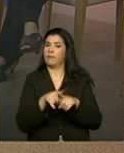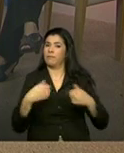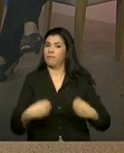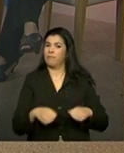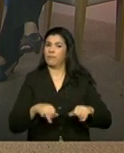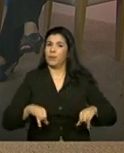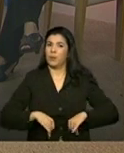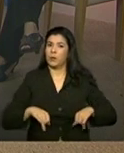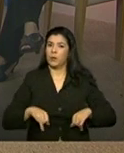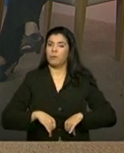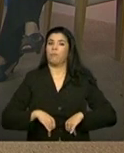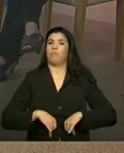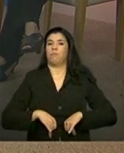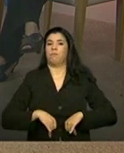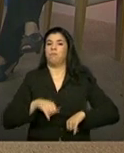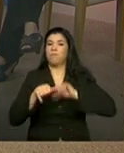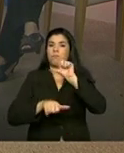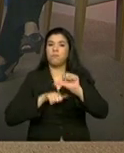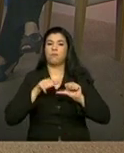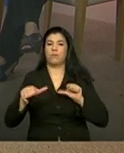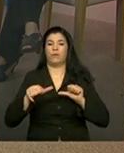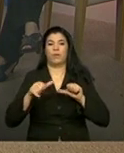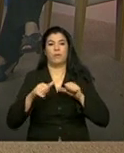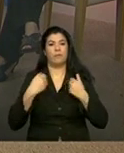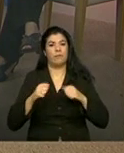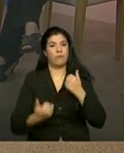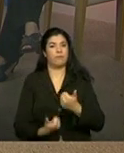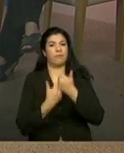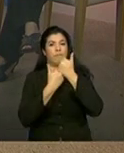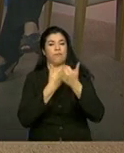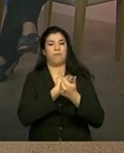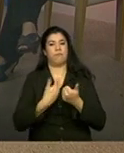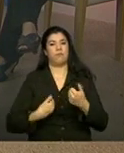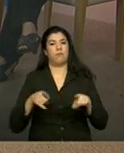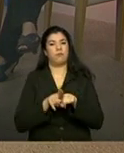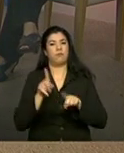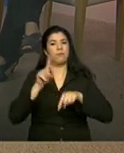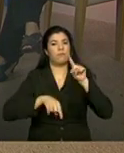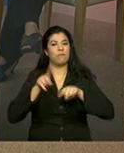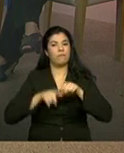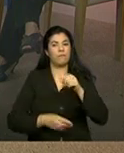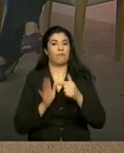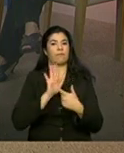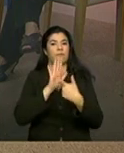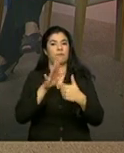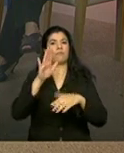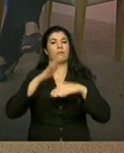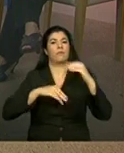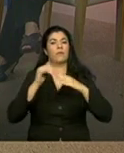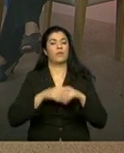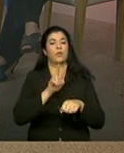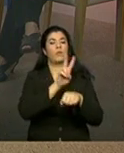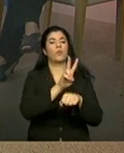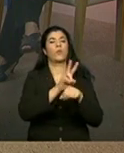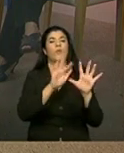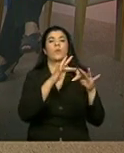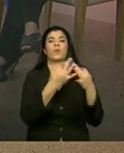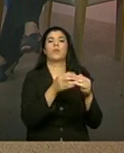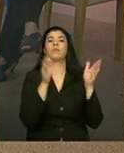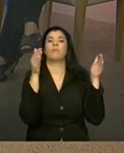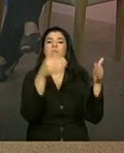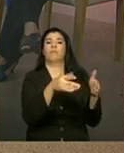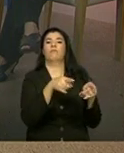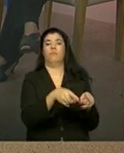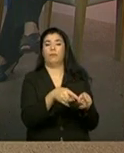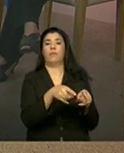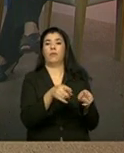de aportes, ela precisa do poder público para conseguir materializar a capacidade que ela tem de proteger os membros dela, de